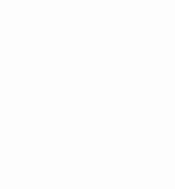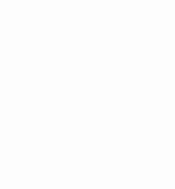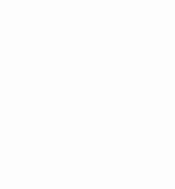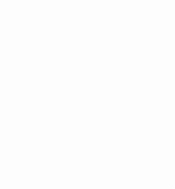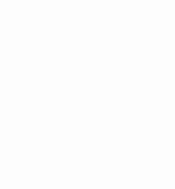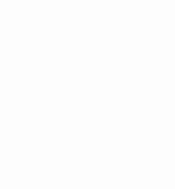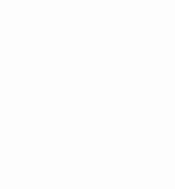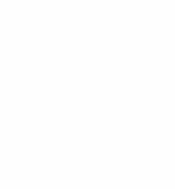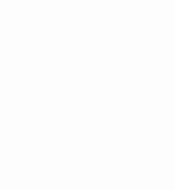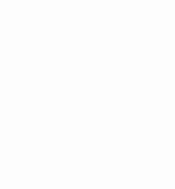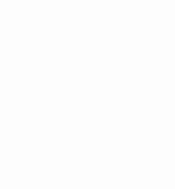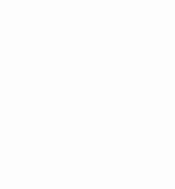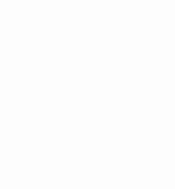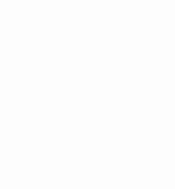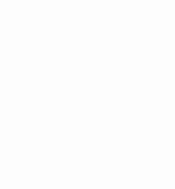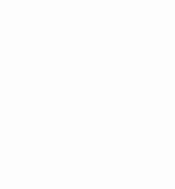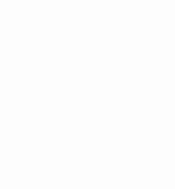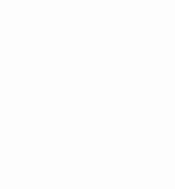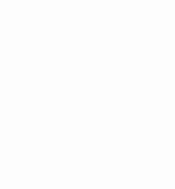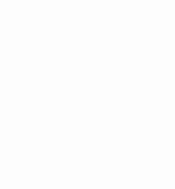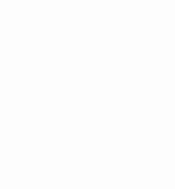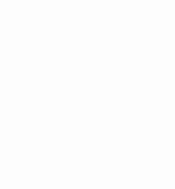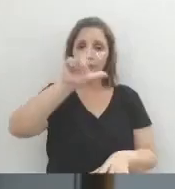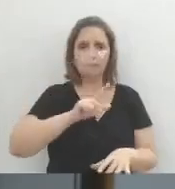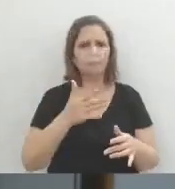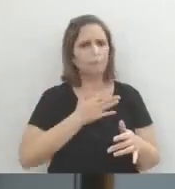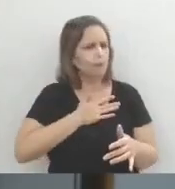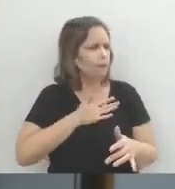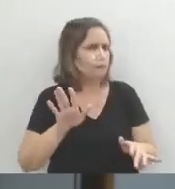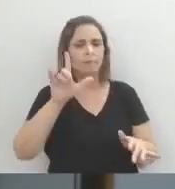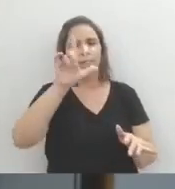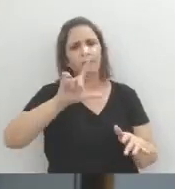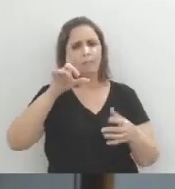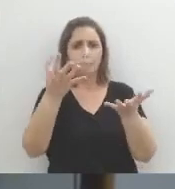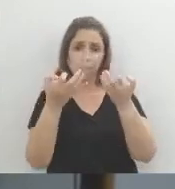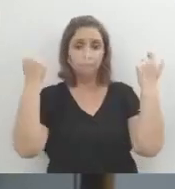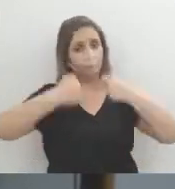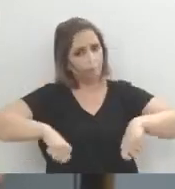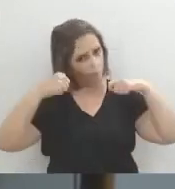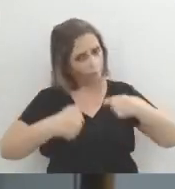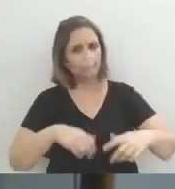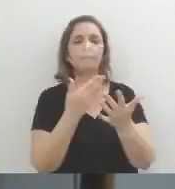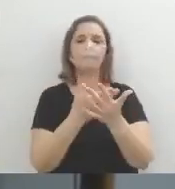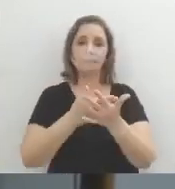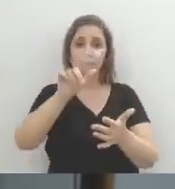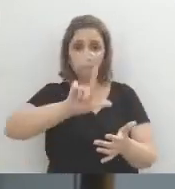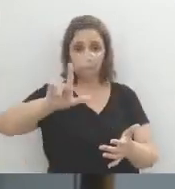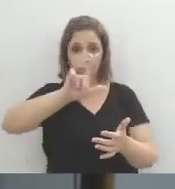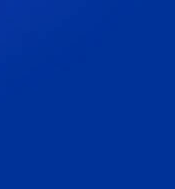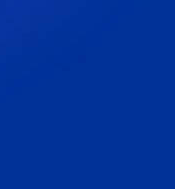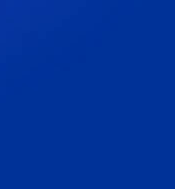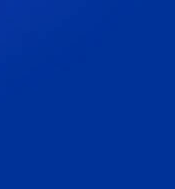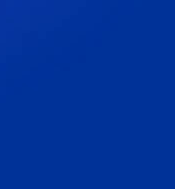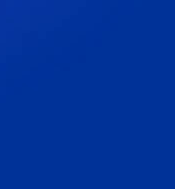nossa aula, eu quero te fazer um pedido de literatura, ou você que não gosta tanto de literatura, mas que precisa estudar literatura para as